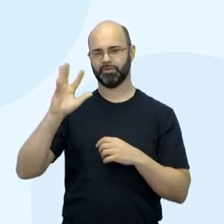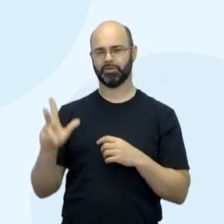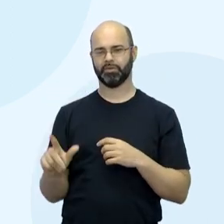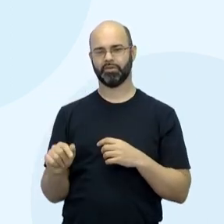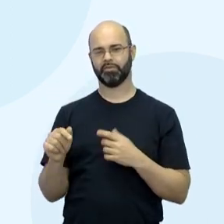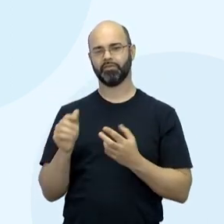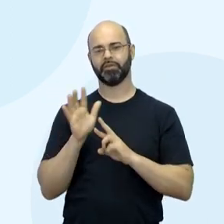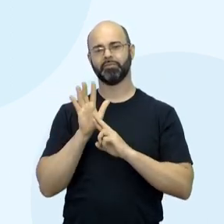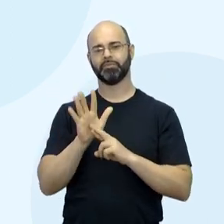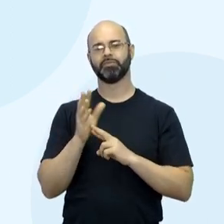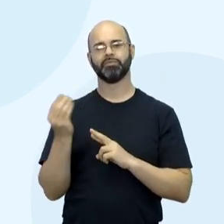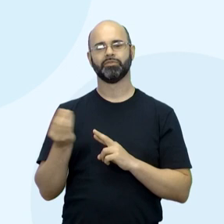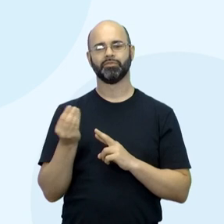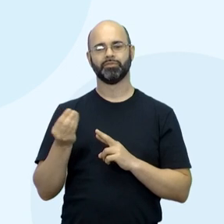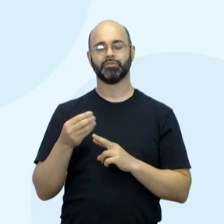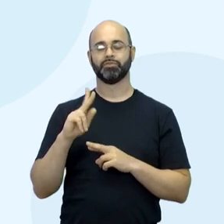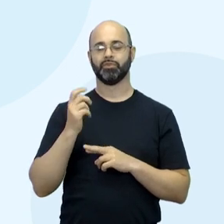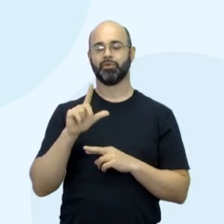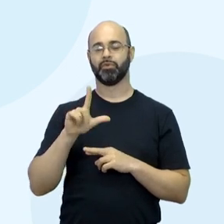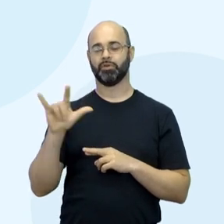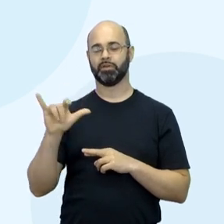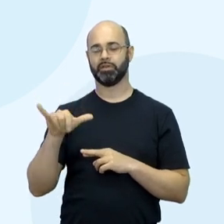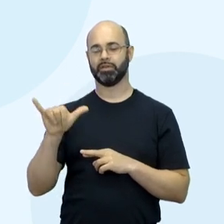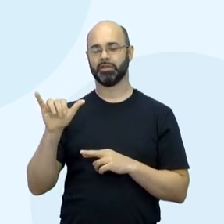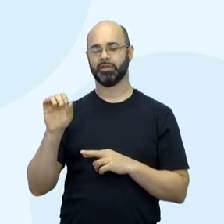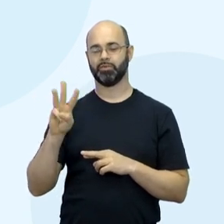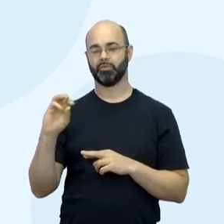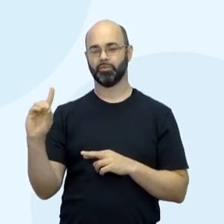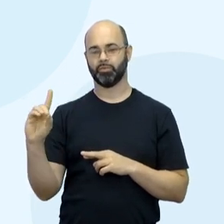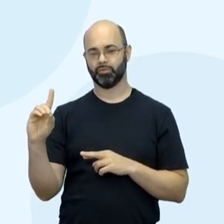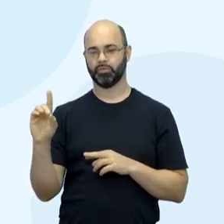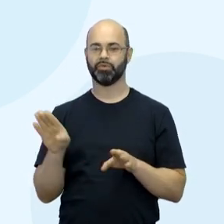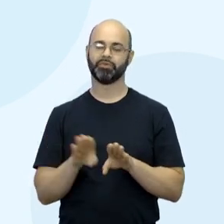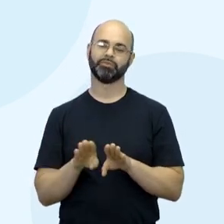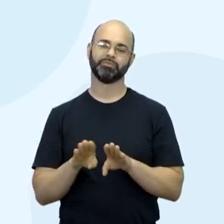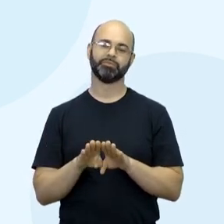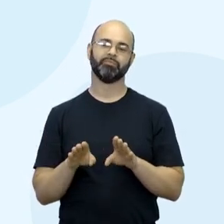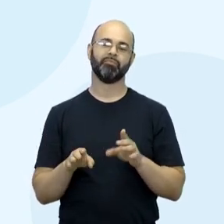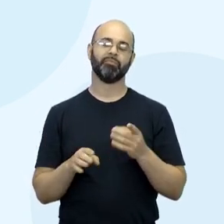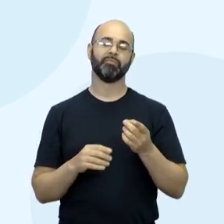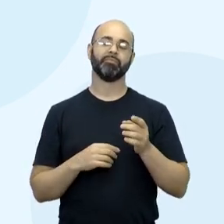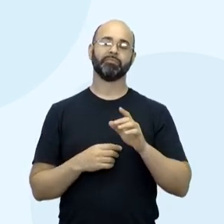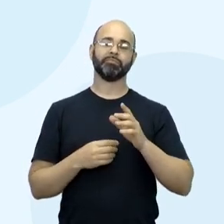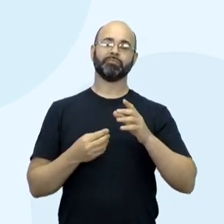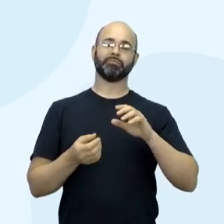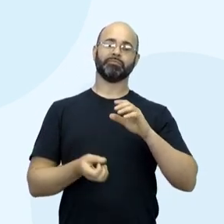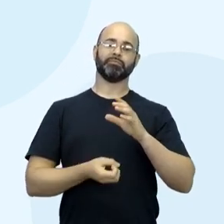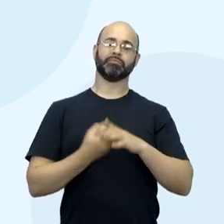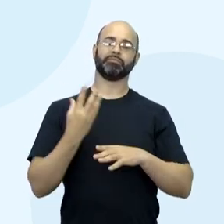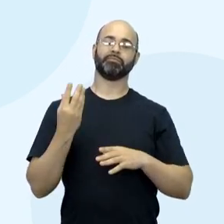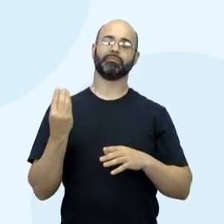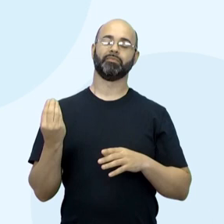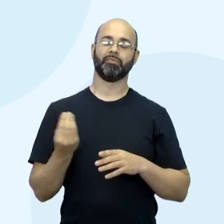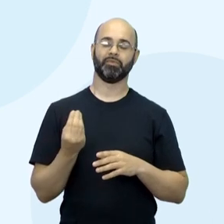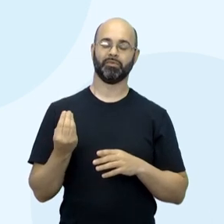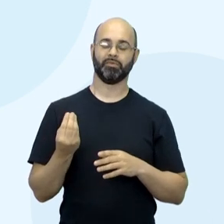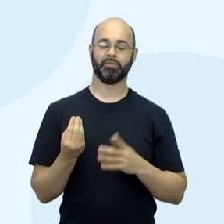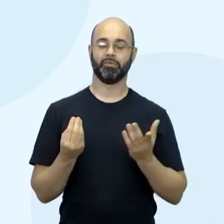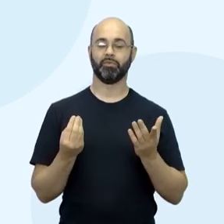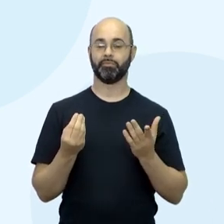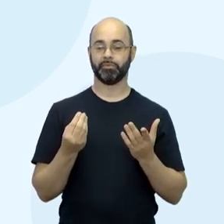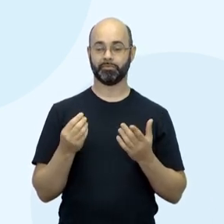no cinema de Hollywood e quais as perspectivas para o cinema produzido no continente africano por